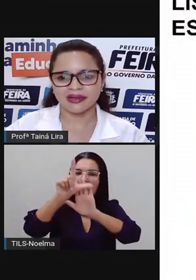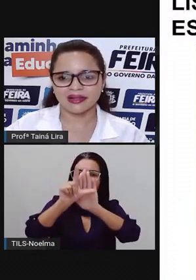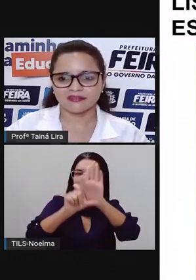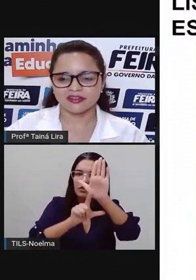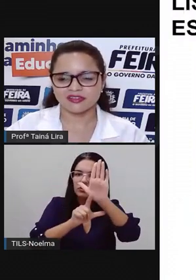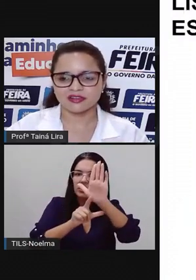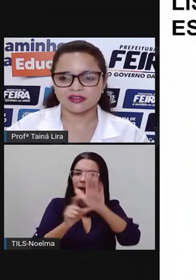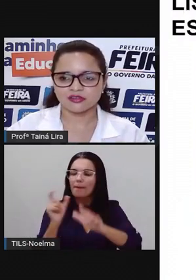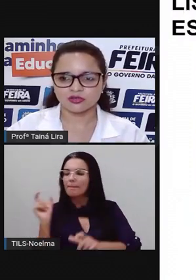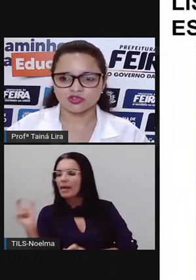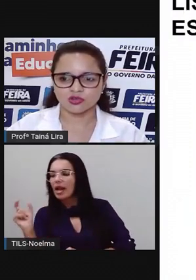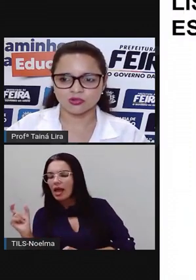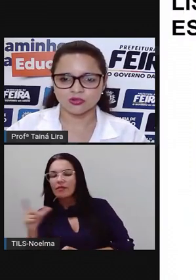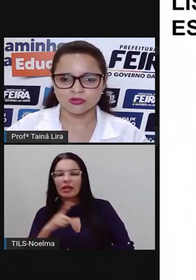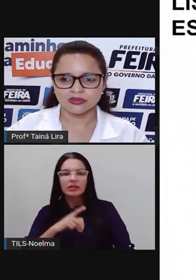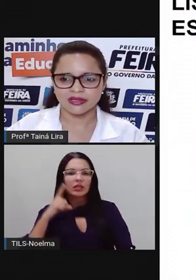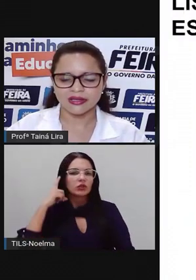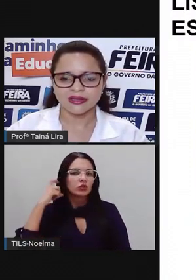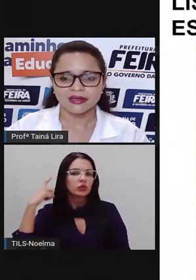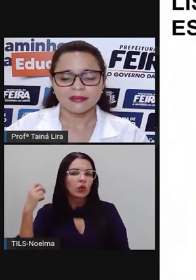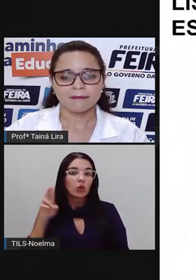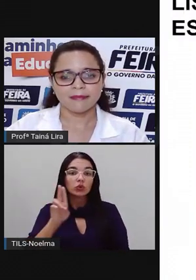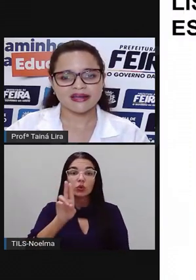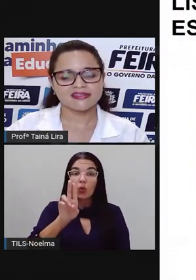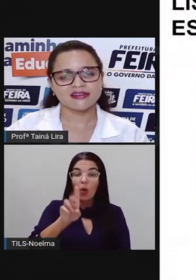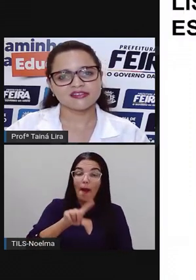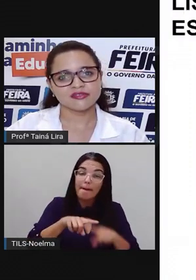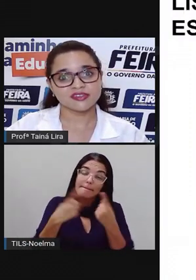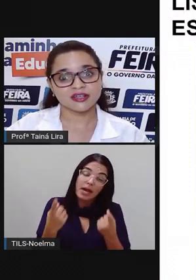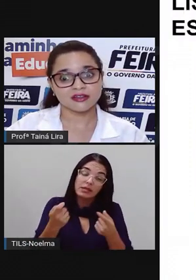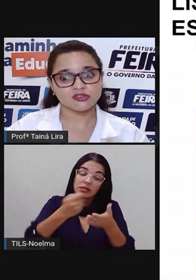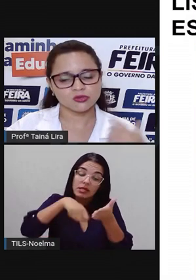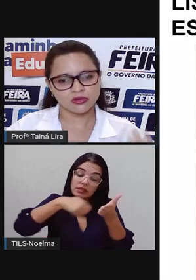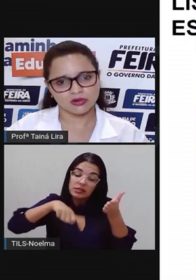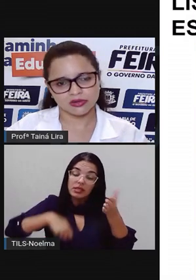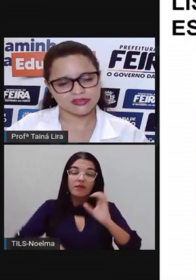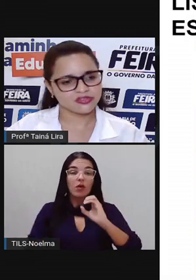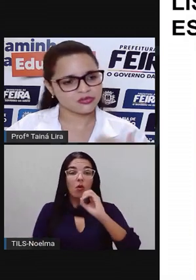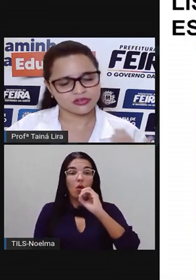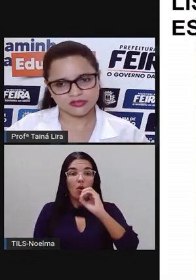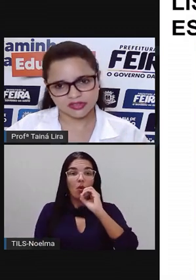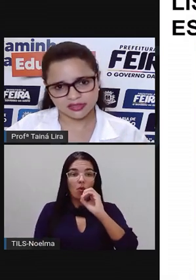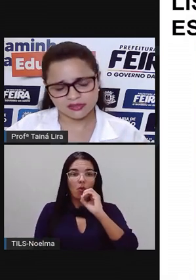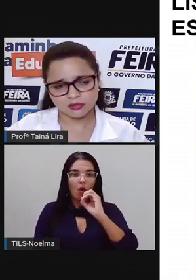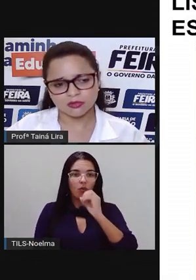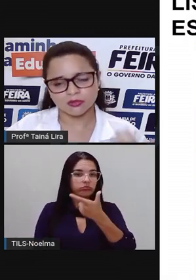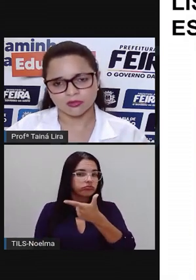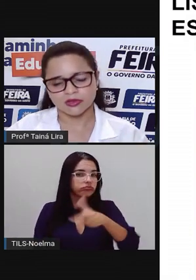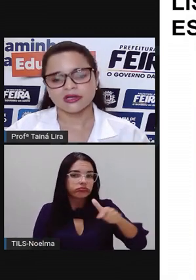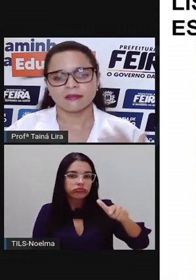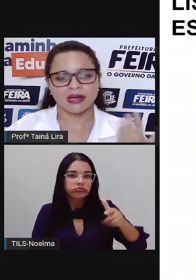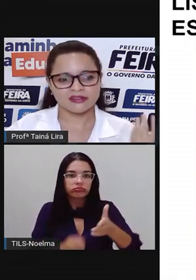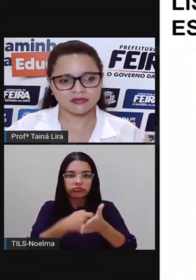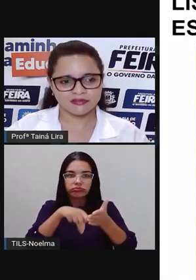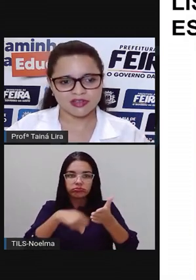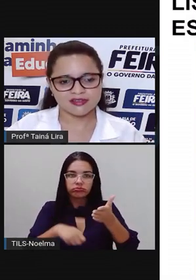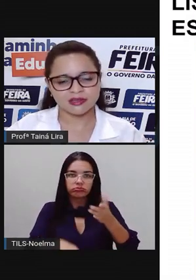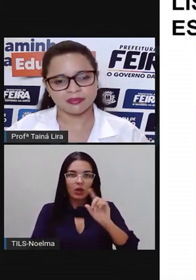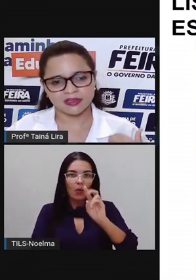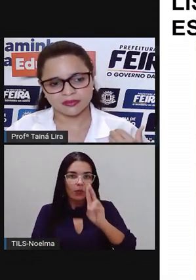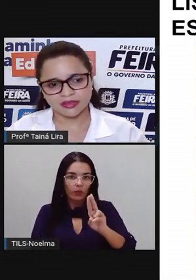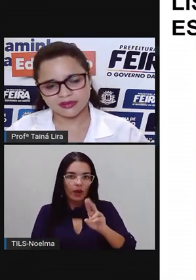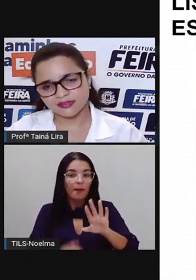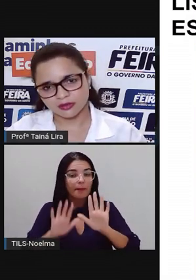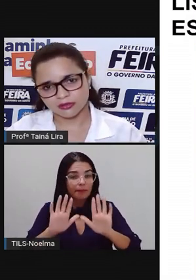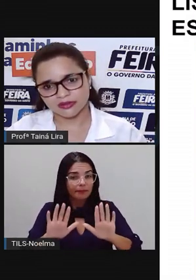aí de palavras que tem som de U, né? Mas elas são escritas com O. Elas não são escritas com U. Mais uma vez,